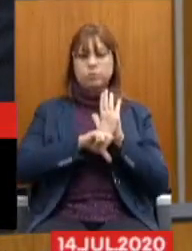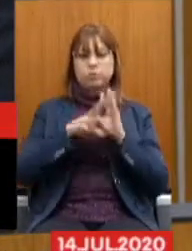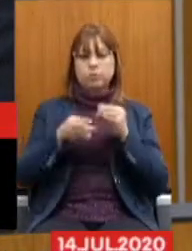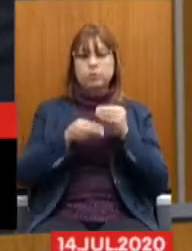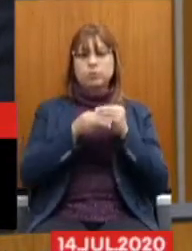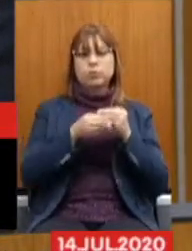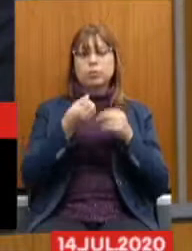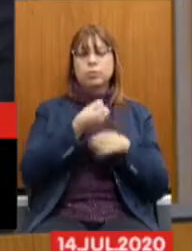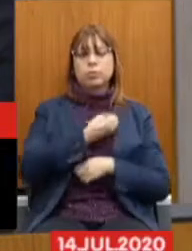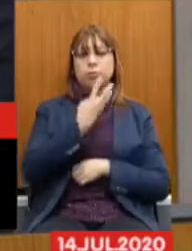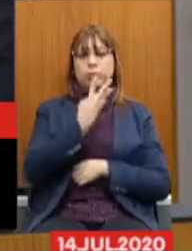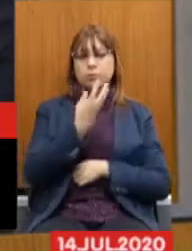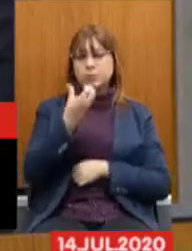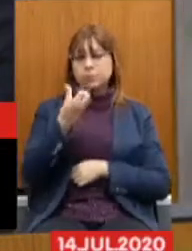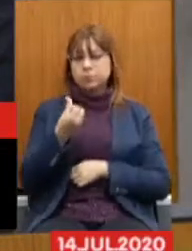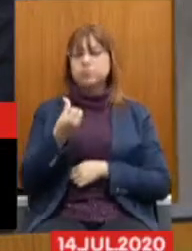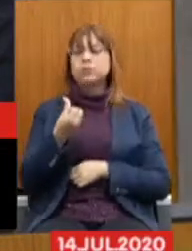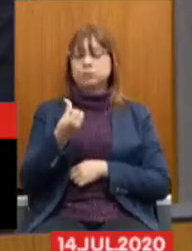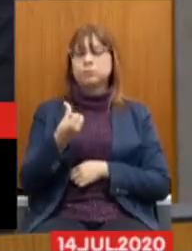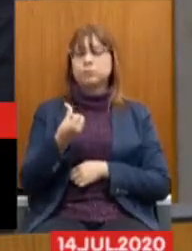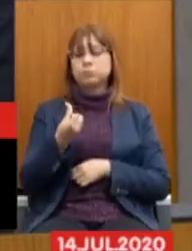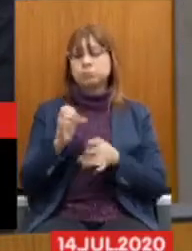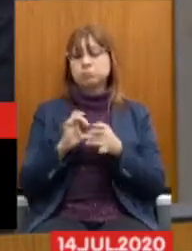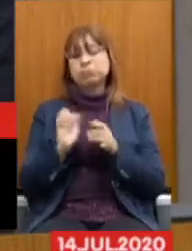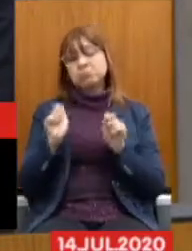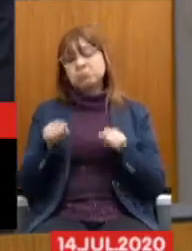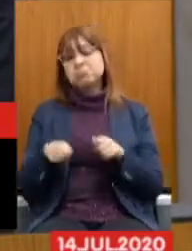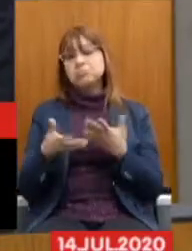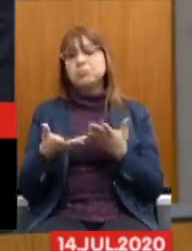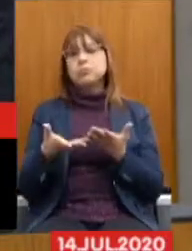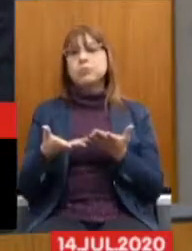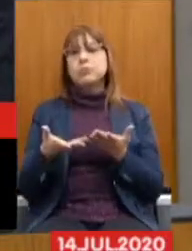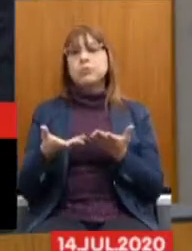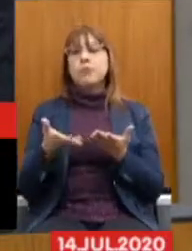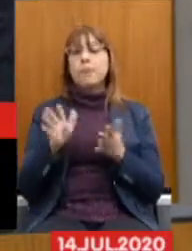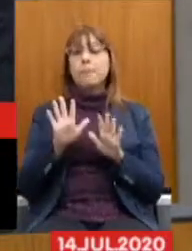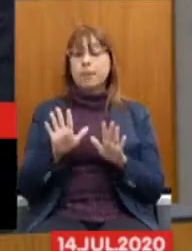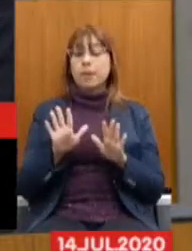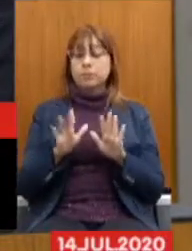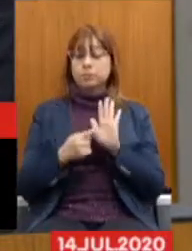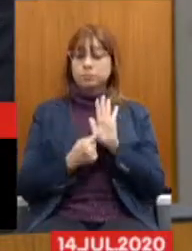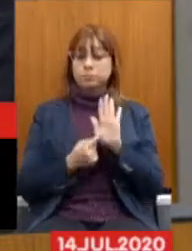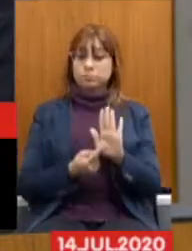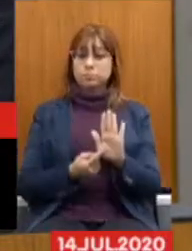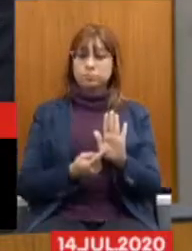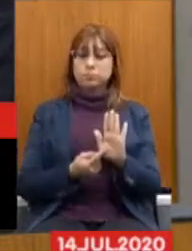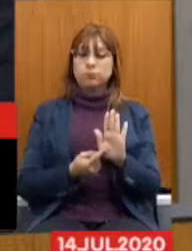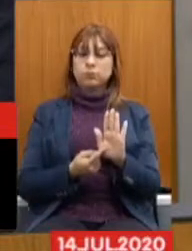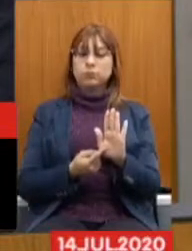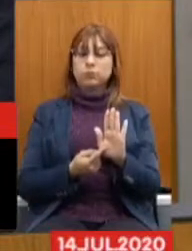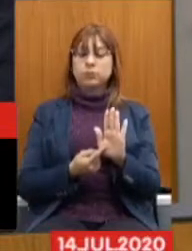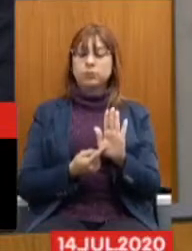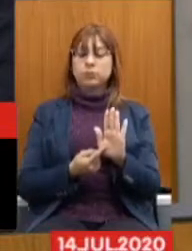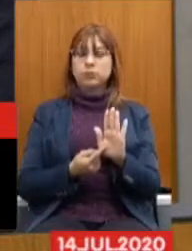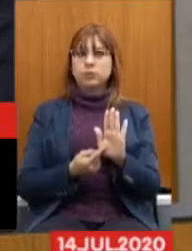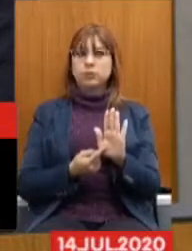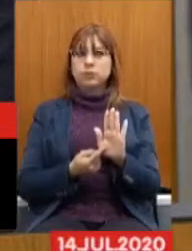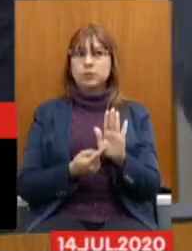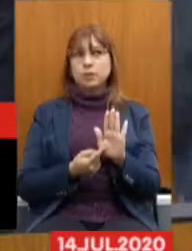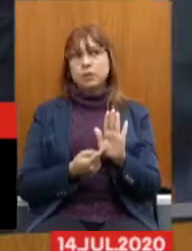essa possibilidade, todavia, na forma como foi apresentada, ela se torna